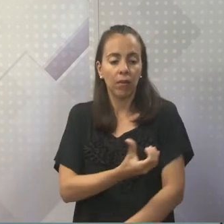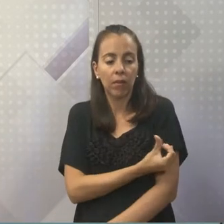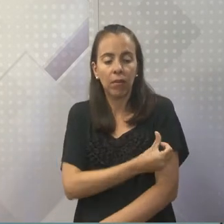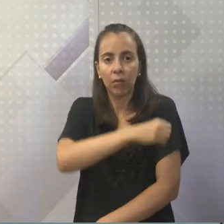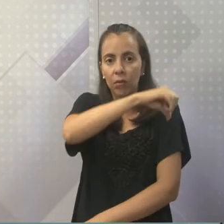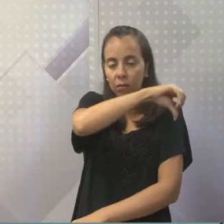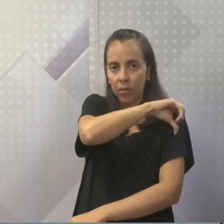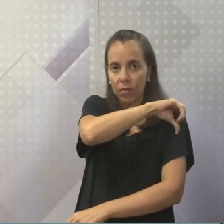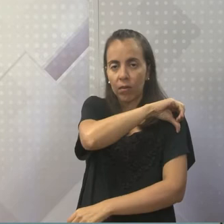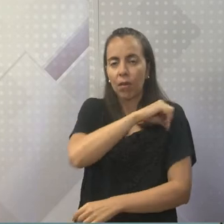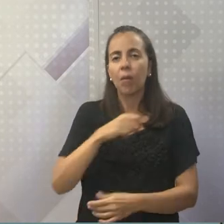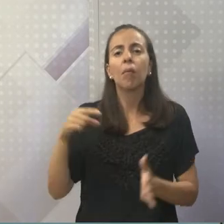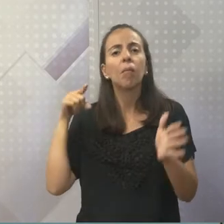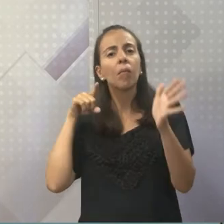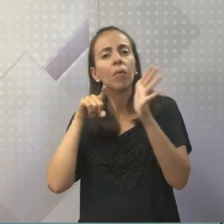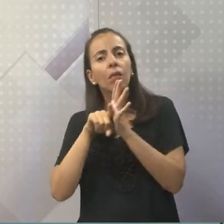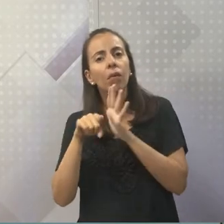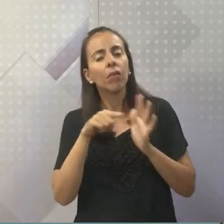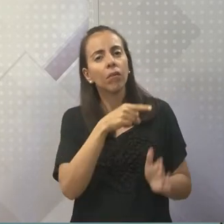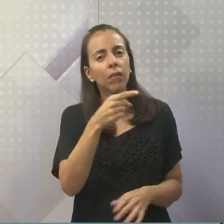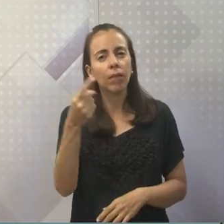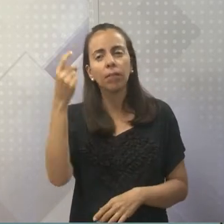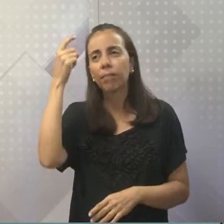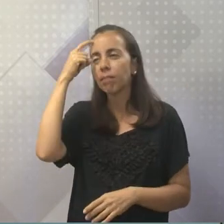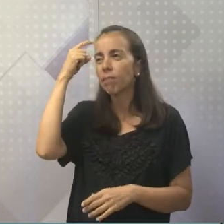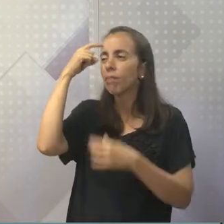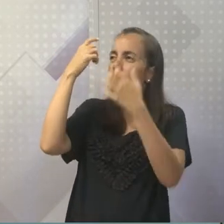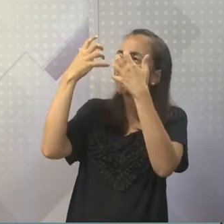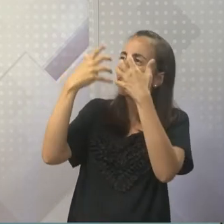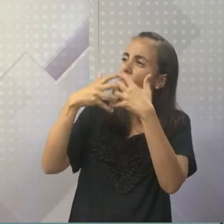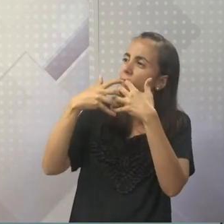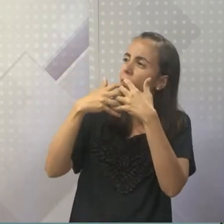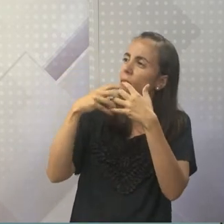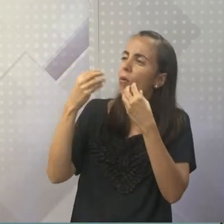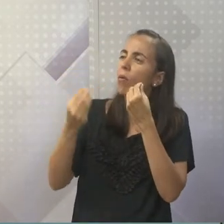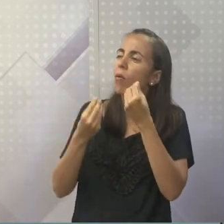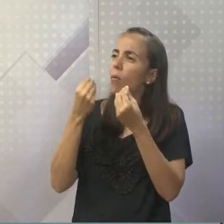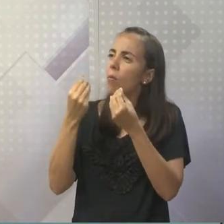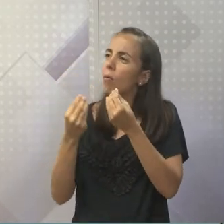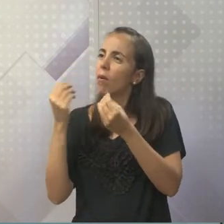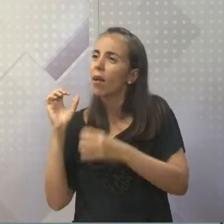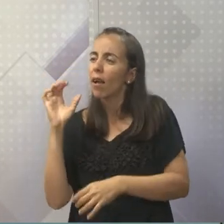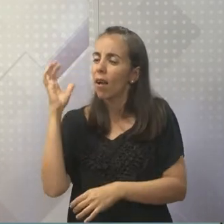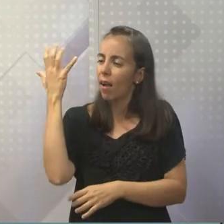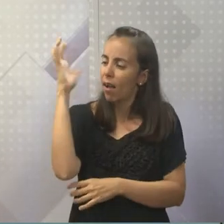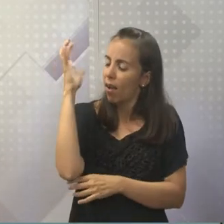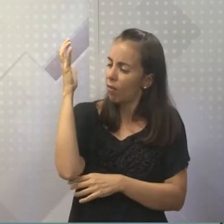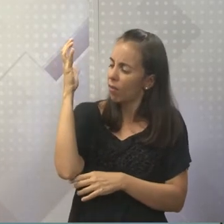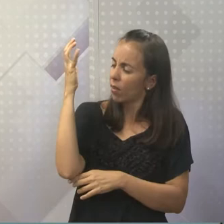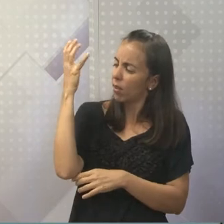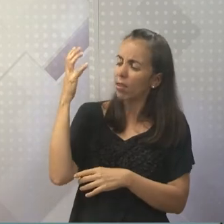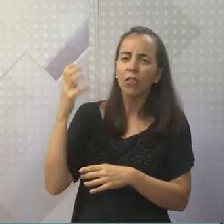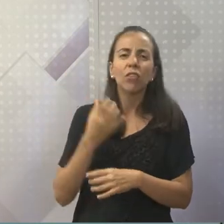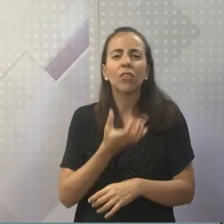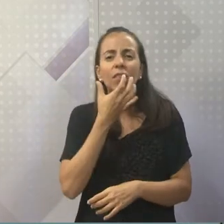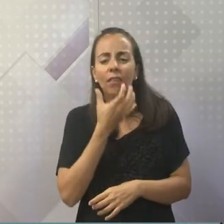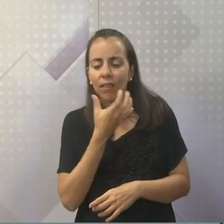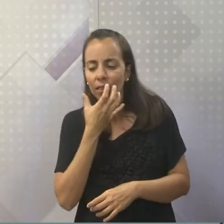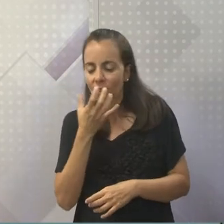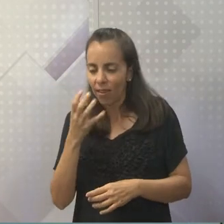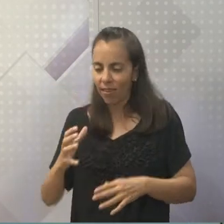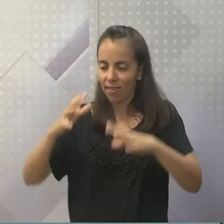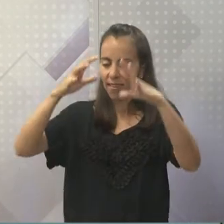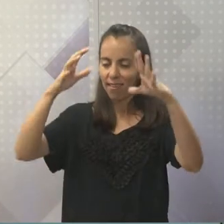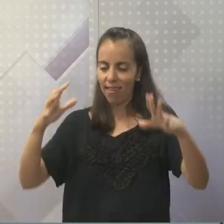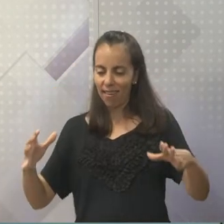vocês. Vocês já pensaram um pouco sobre como surgiu a árvore de Natal? A gente colocou ela na nossa sala, toda